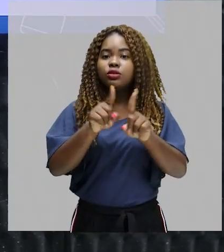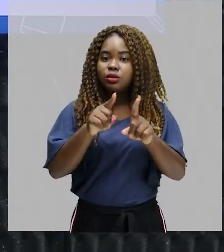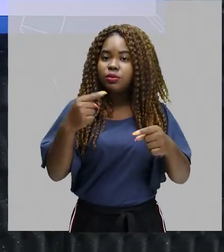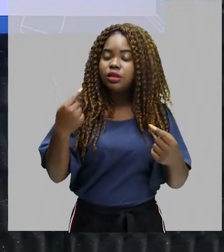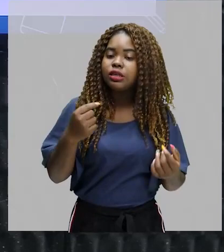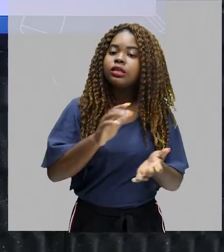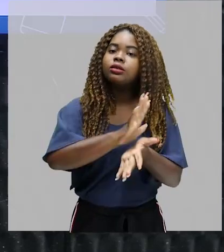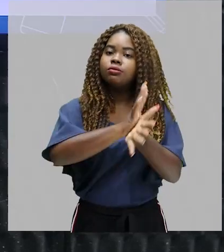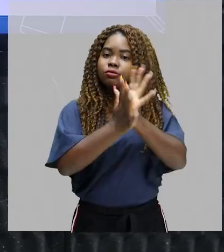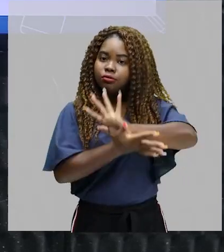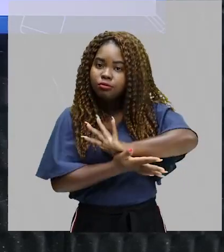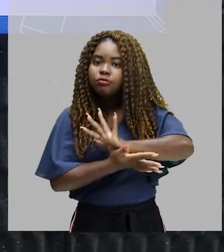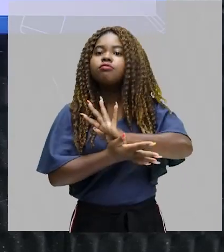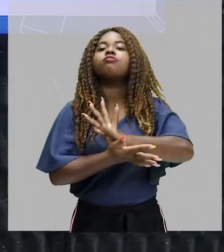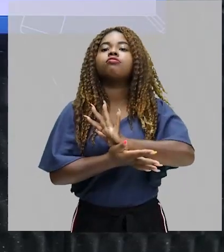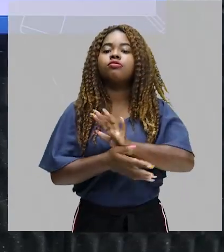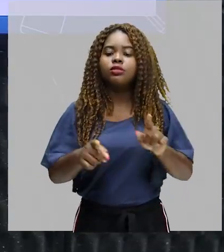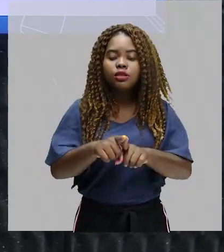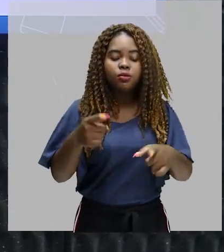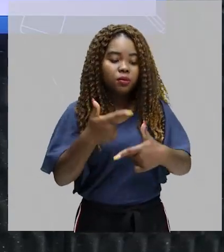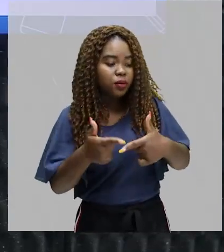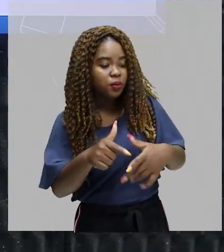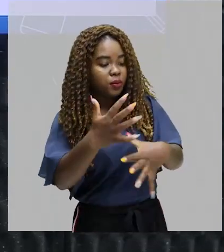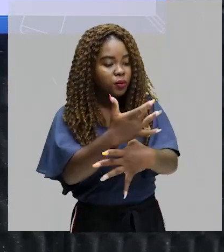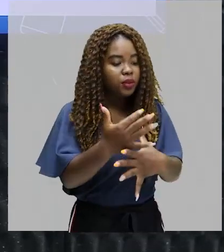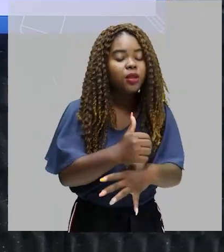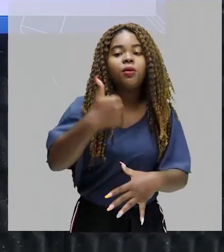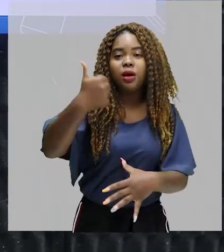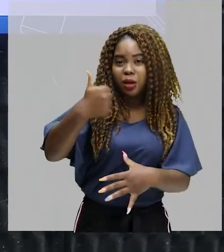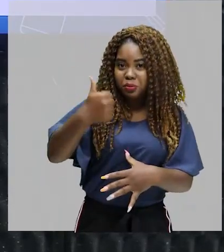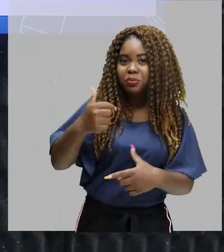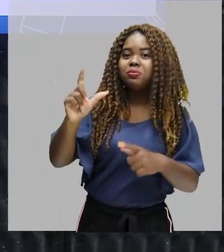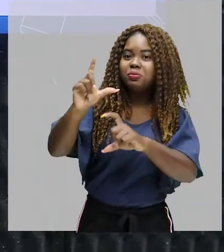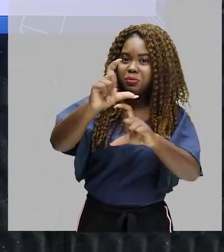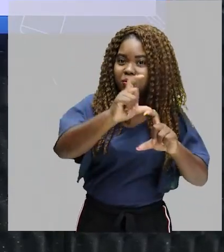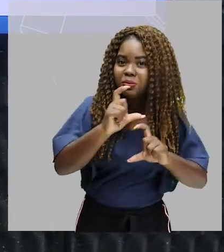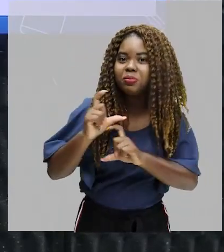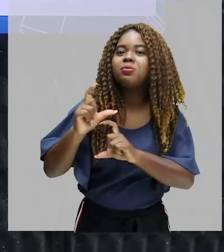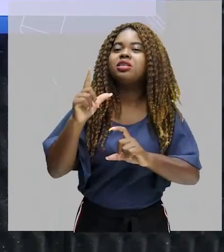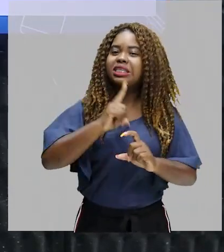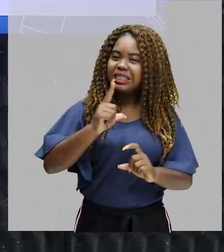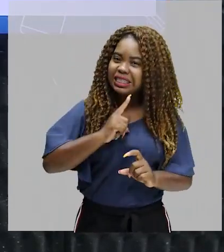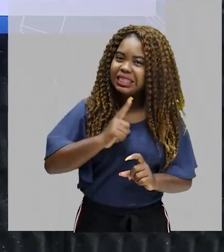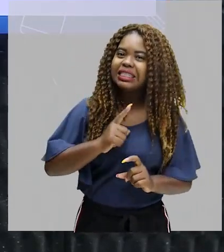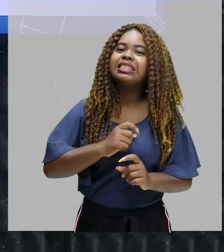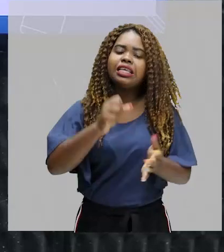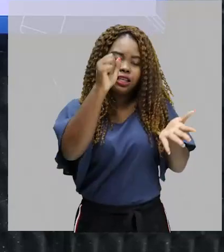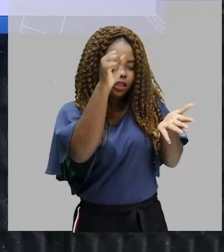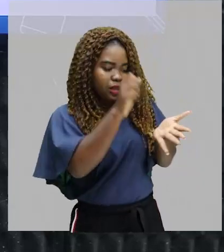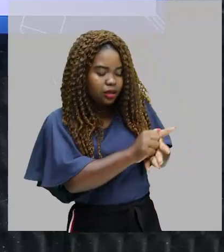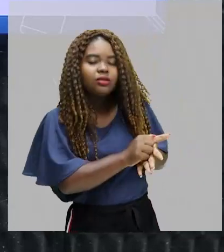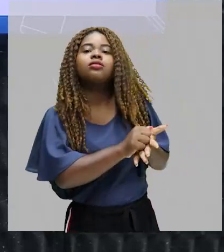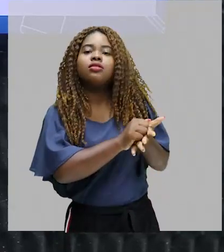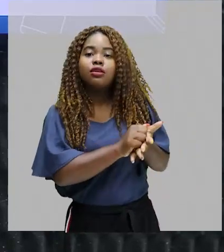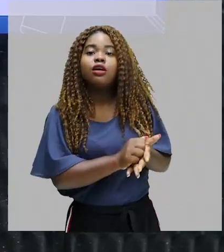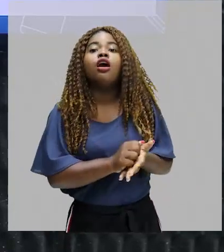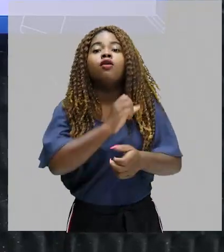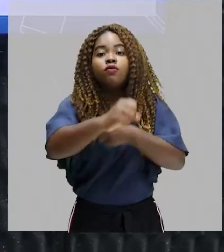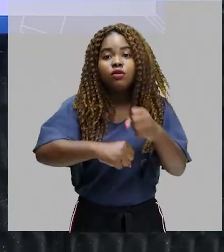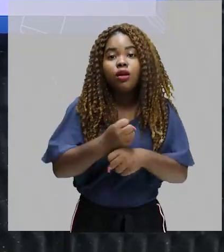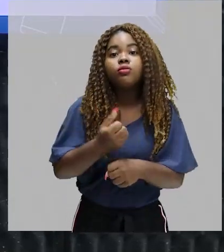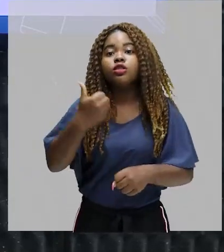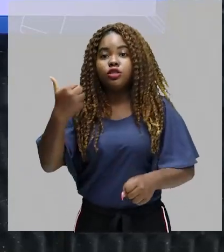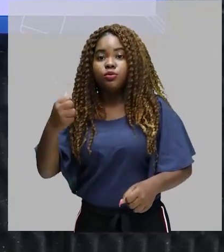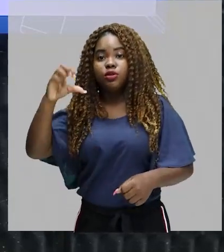questões urbanas. Então, a primeira história em quadrinhos que se tem registro foi em 1894,